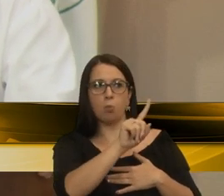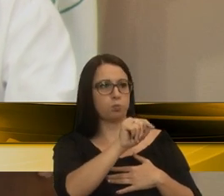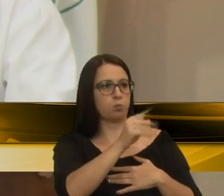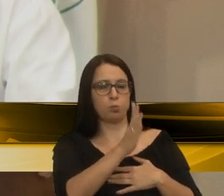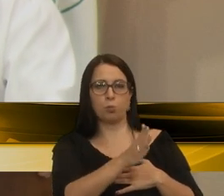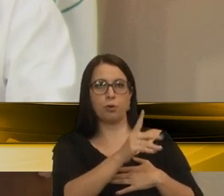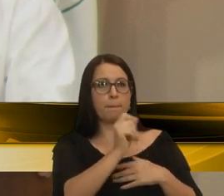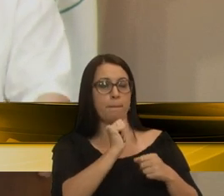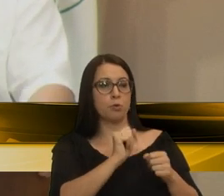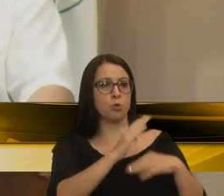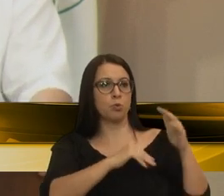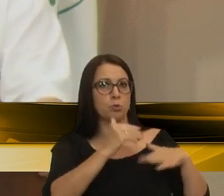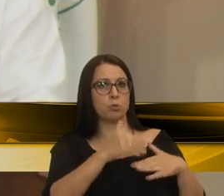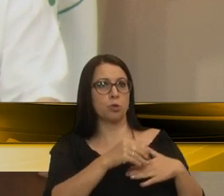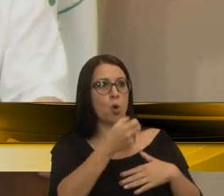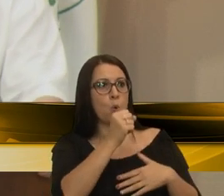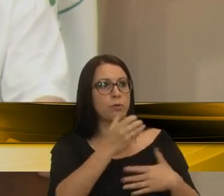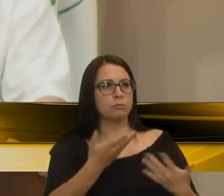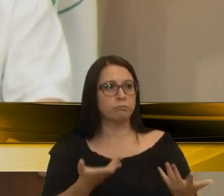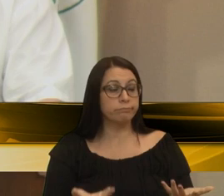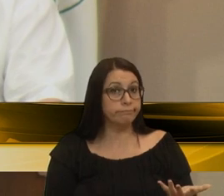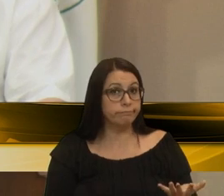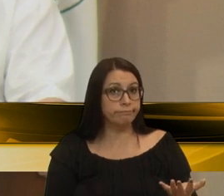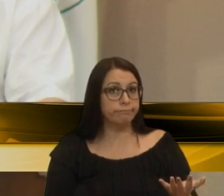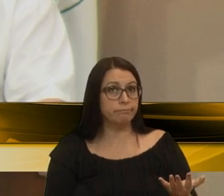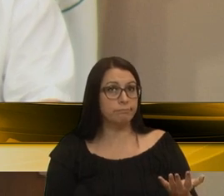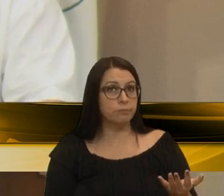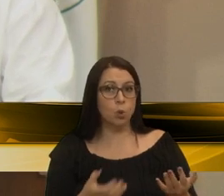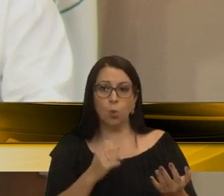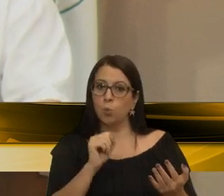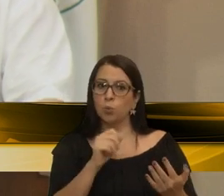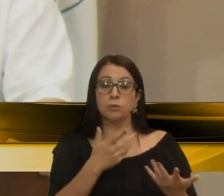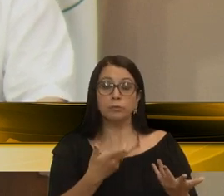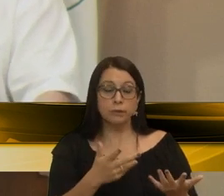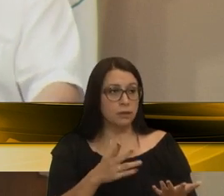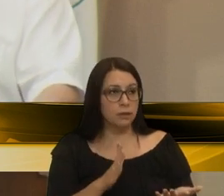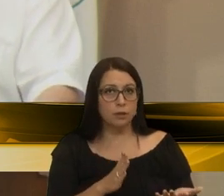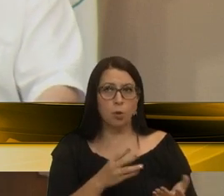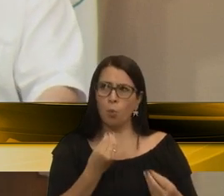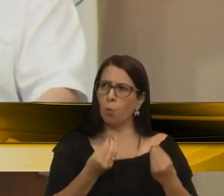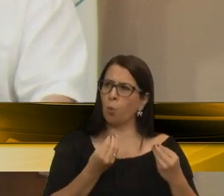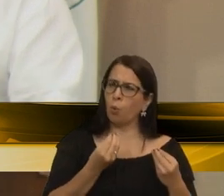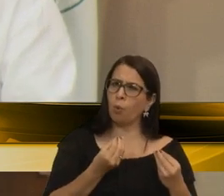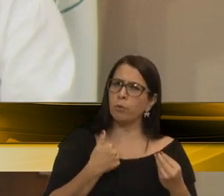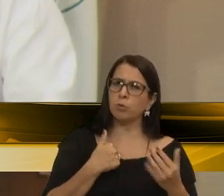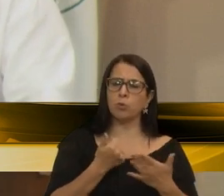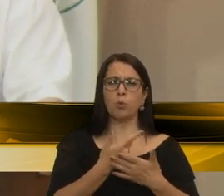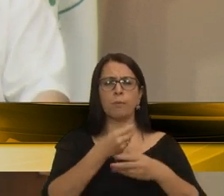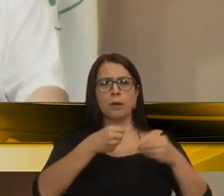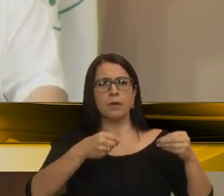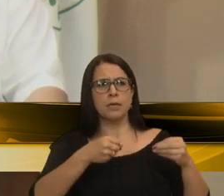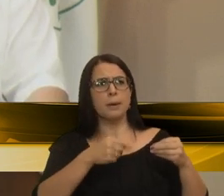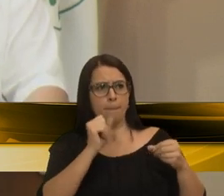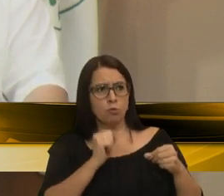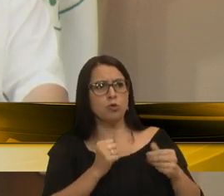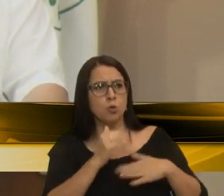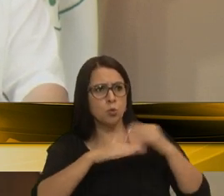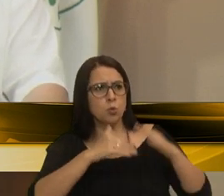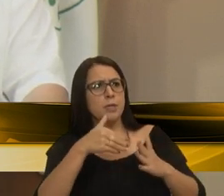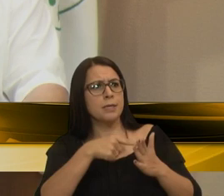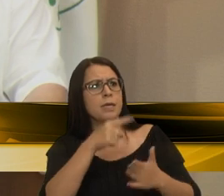filho, agora aqui você só vai poder construir oito. Oito e não tem. É isso aí. Como assim? Quando eu comprei o terreno era 12.